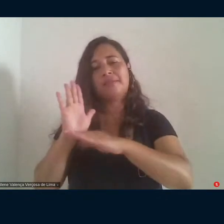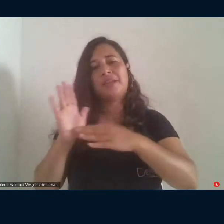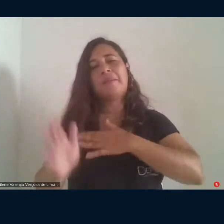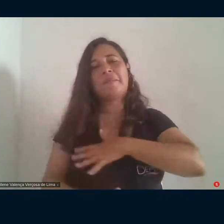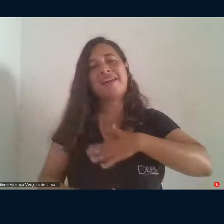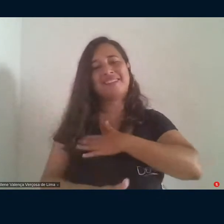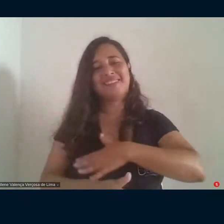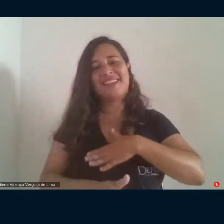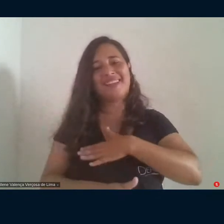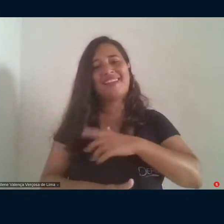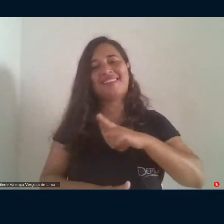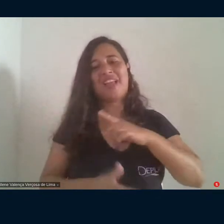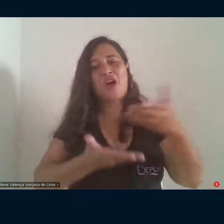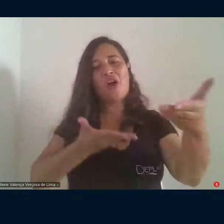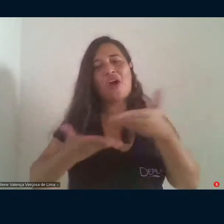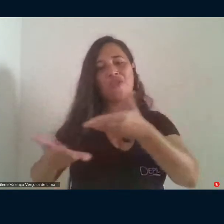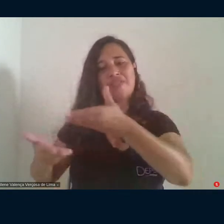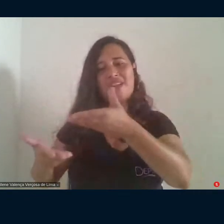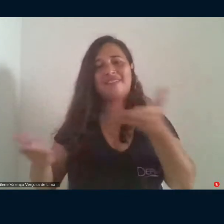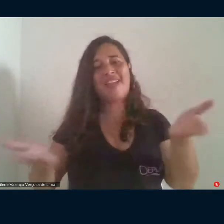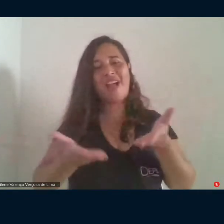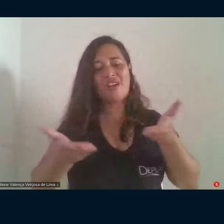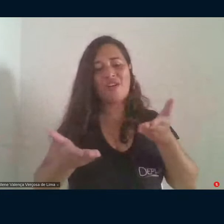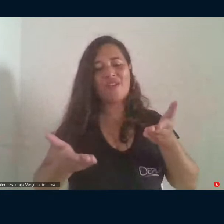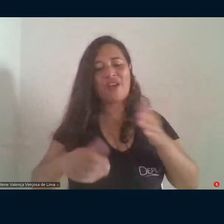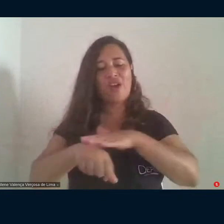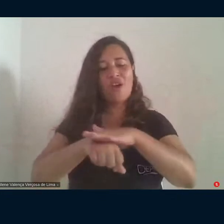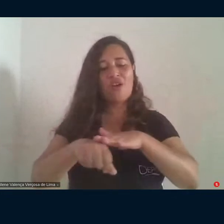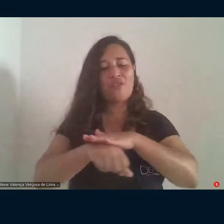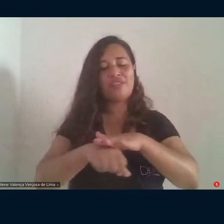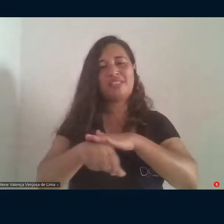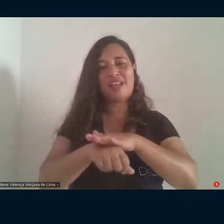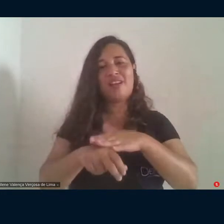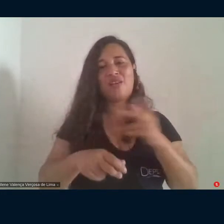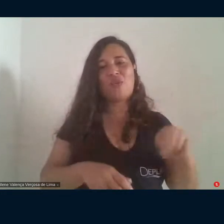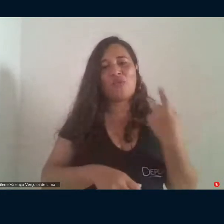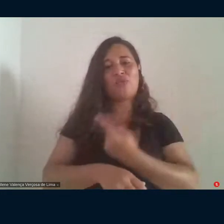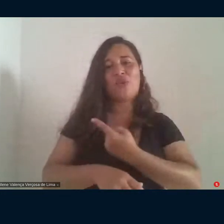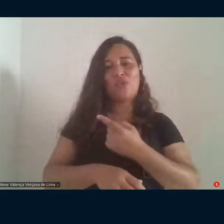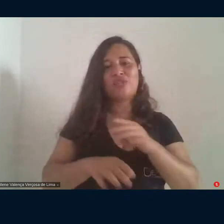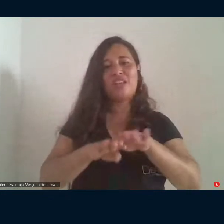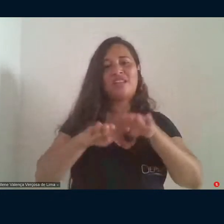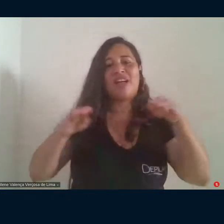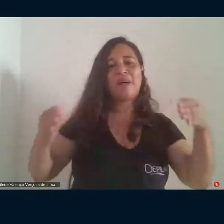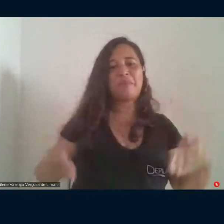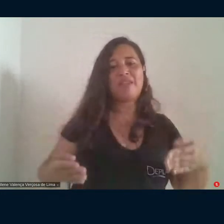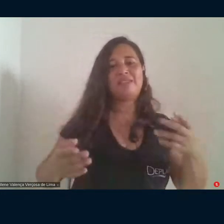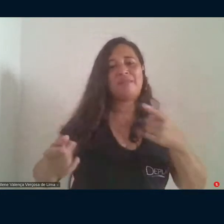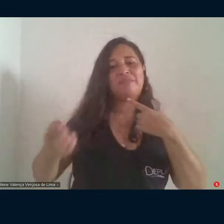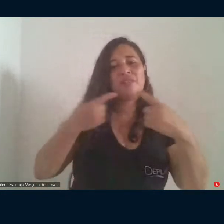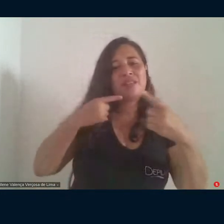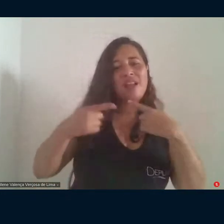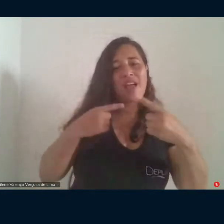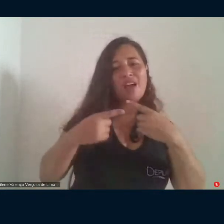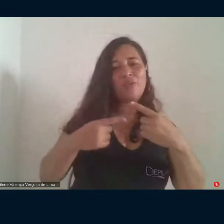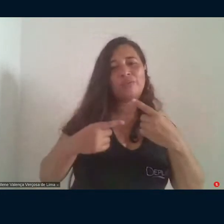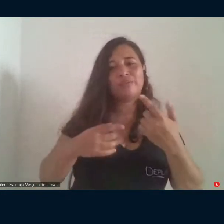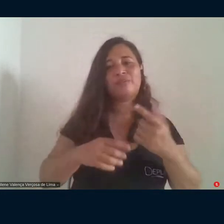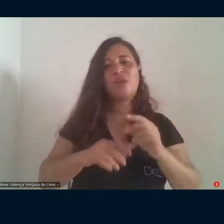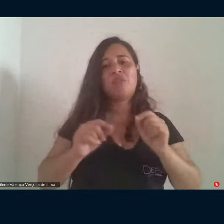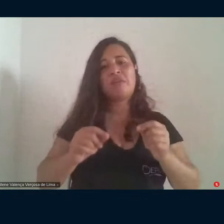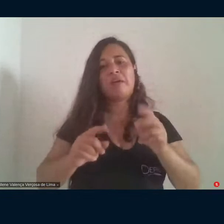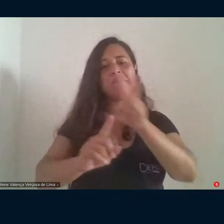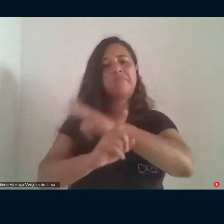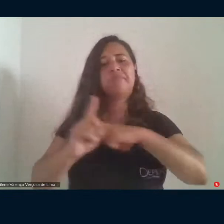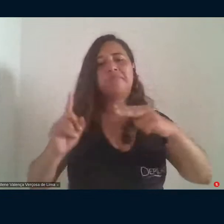recebo os convidados que agora irão dialogar conosco nessa nossa mesa de diálogo, olhares sobre Paulo Freire,